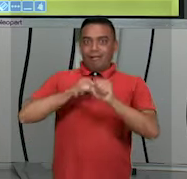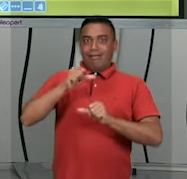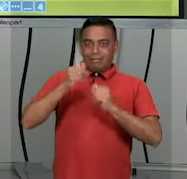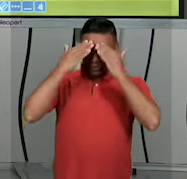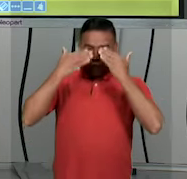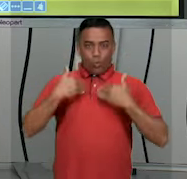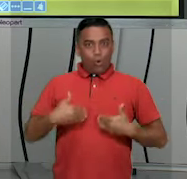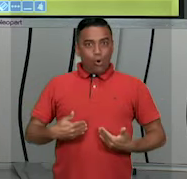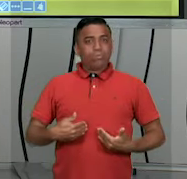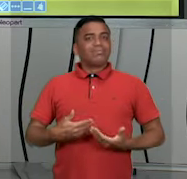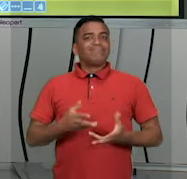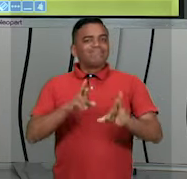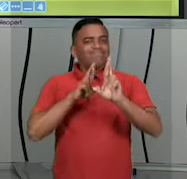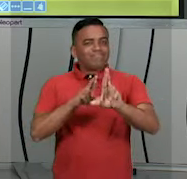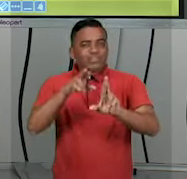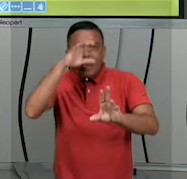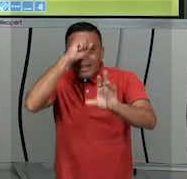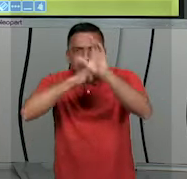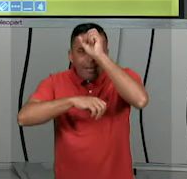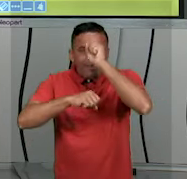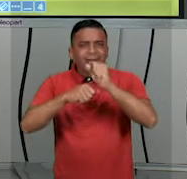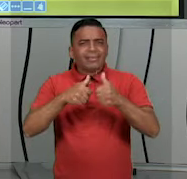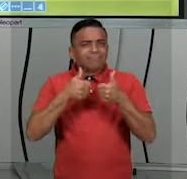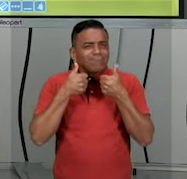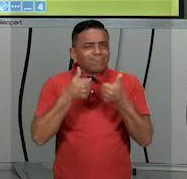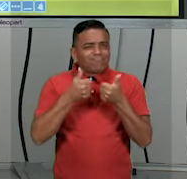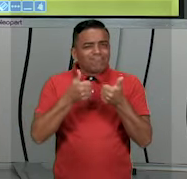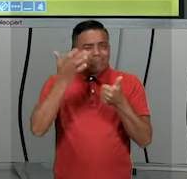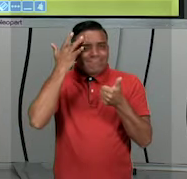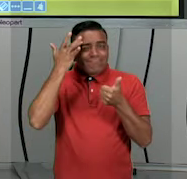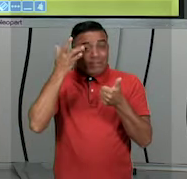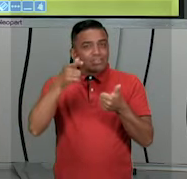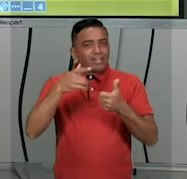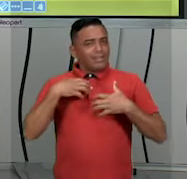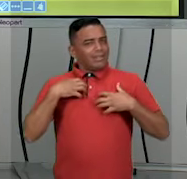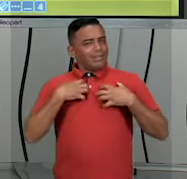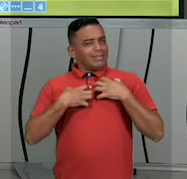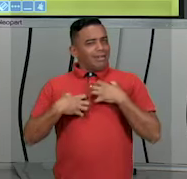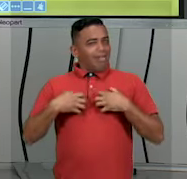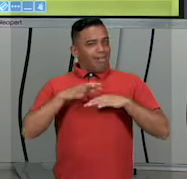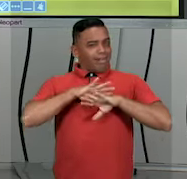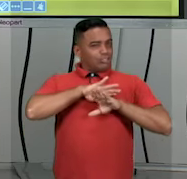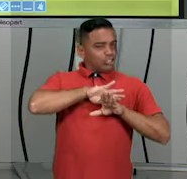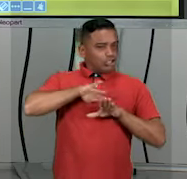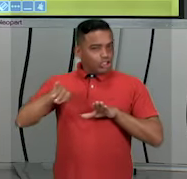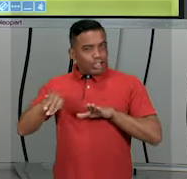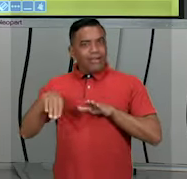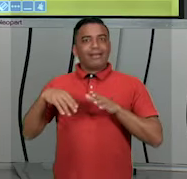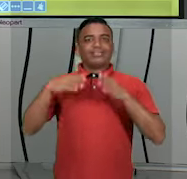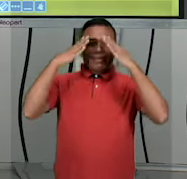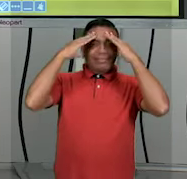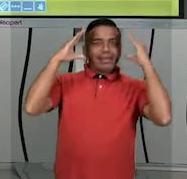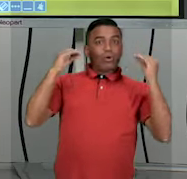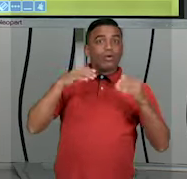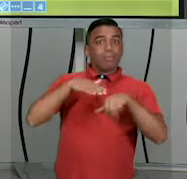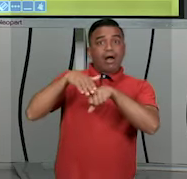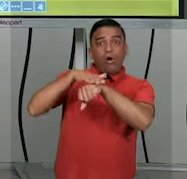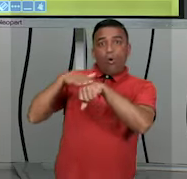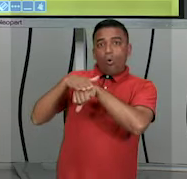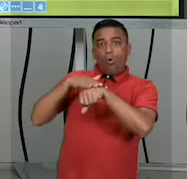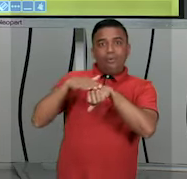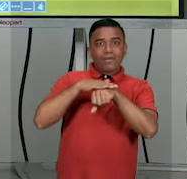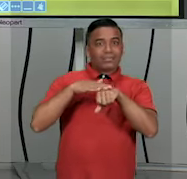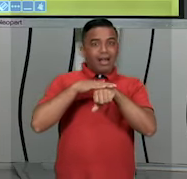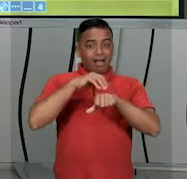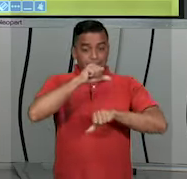aprendido muito e que você agora se sinta mais confortável para conversar e para lidar com as